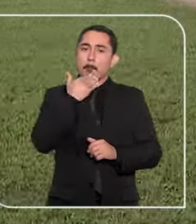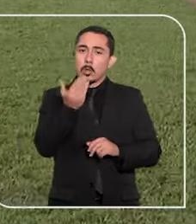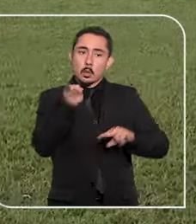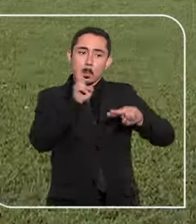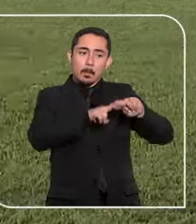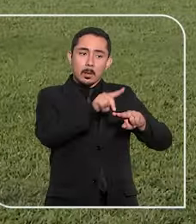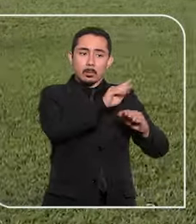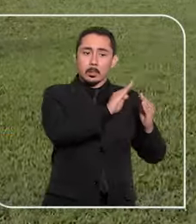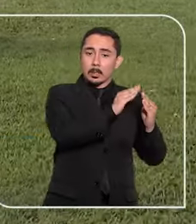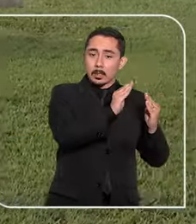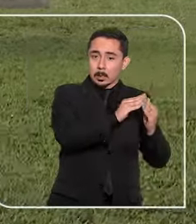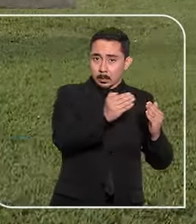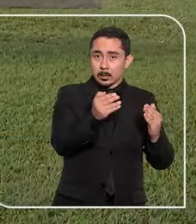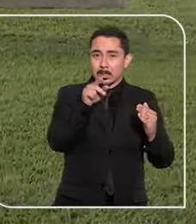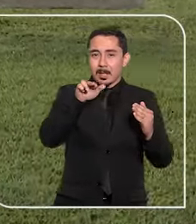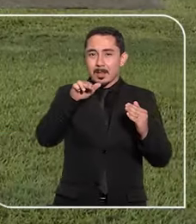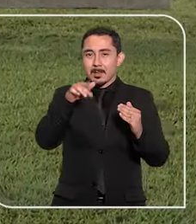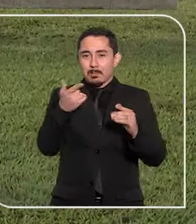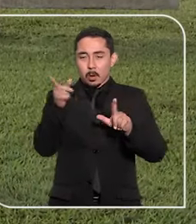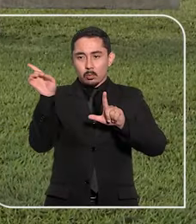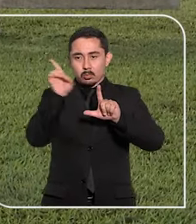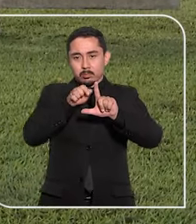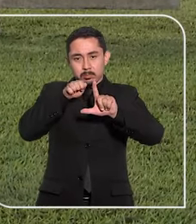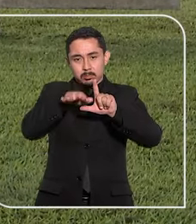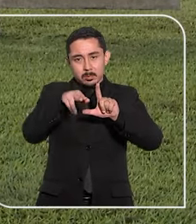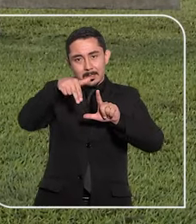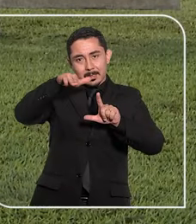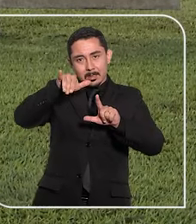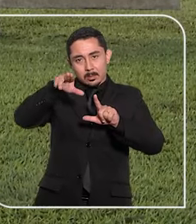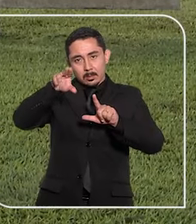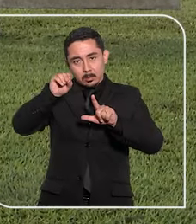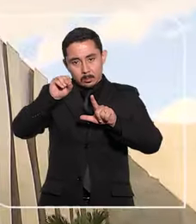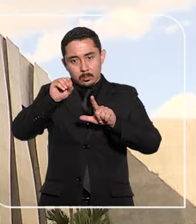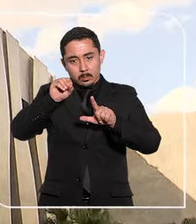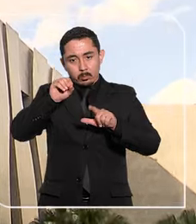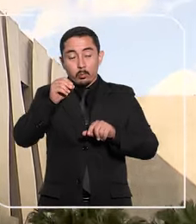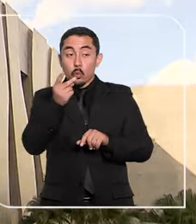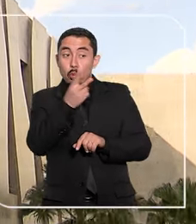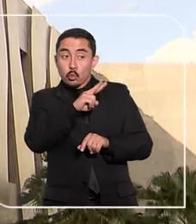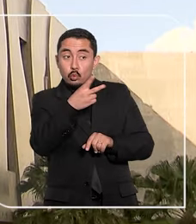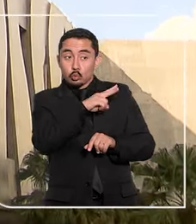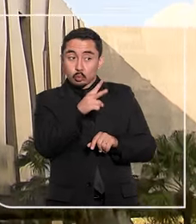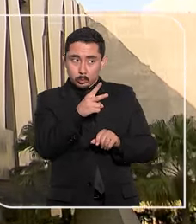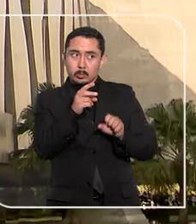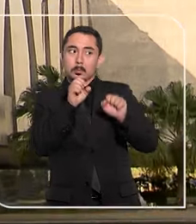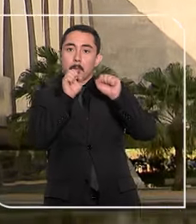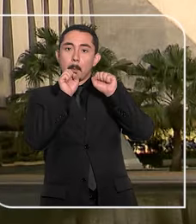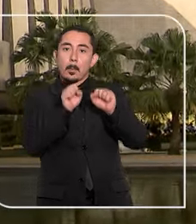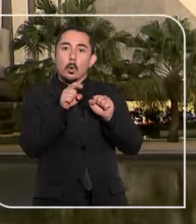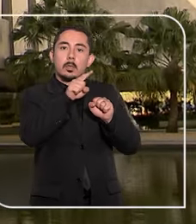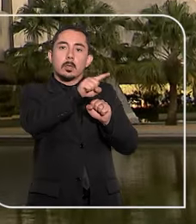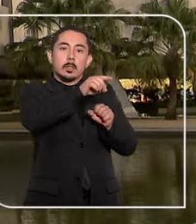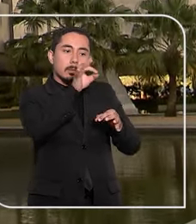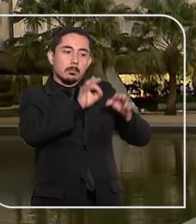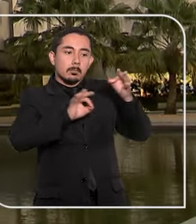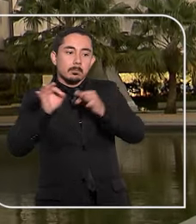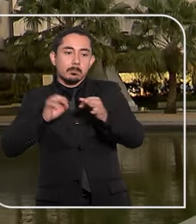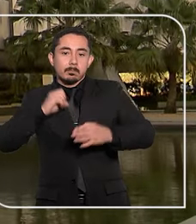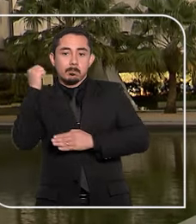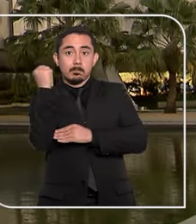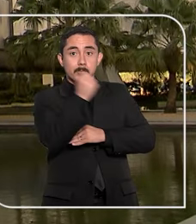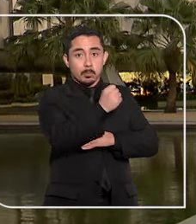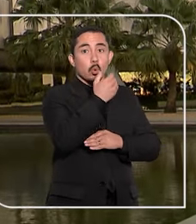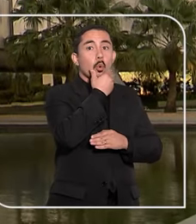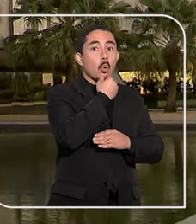para Dereck Elias, irmão do influenciador conhecido como Nino Abravanel. Os dois são suspeitos de terem planejado o assassinato de um homem